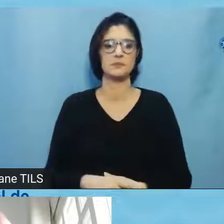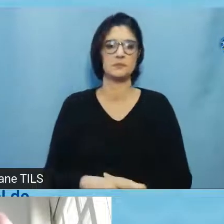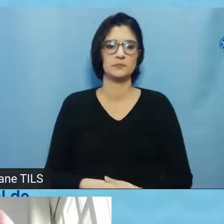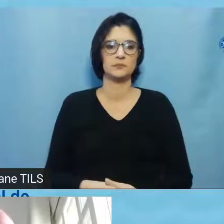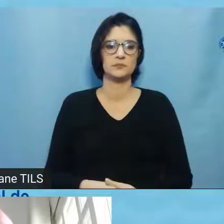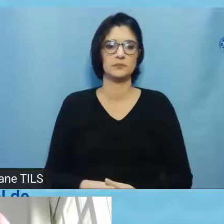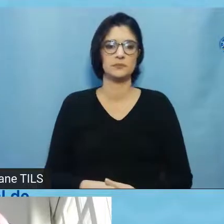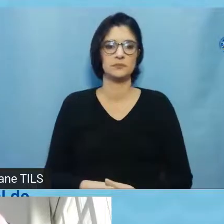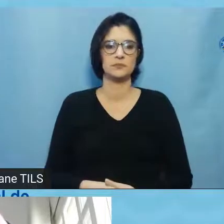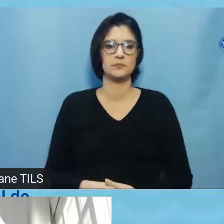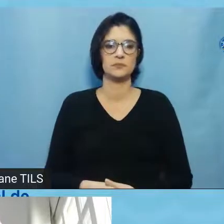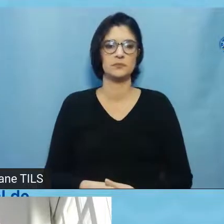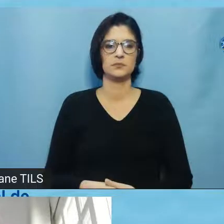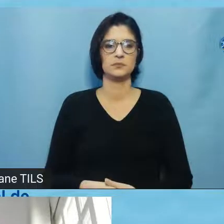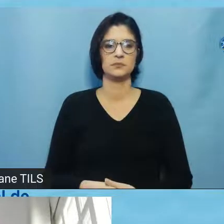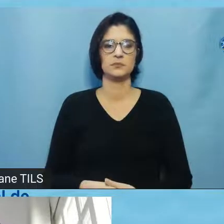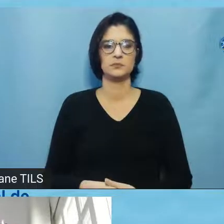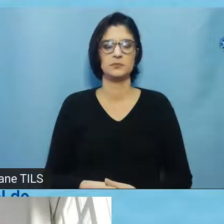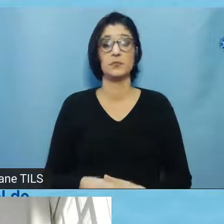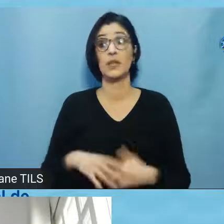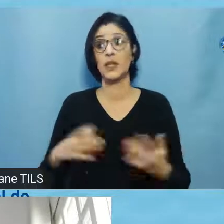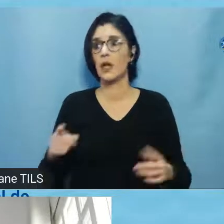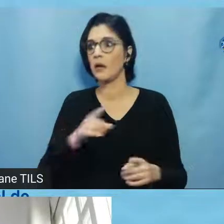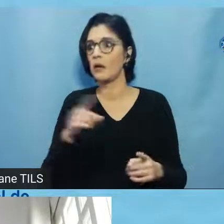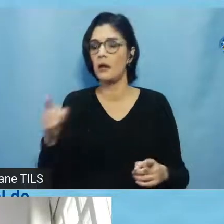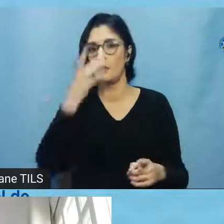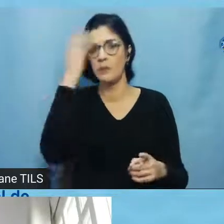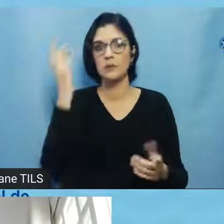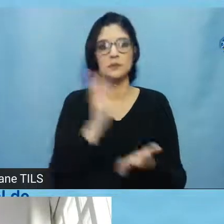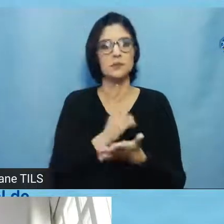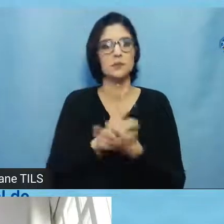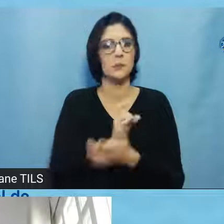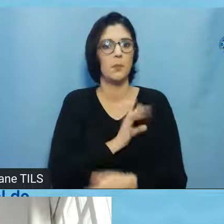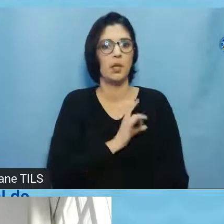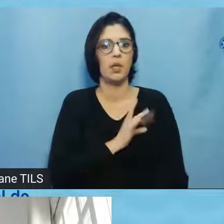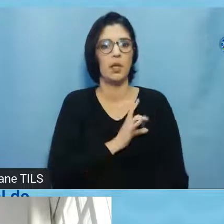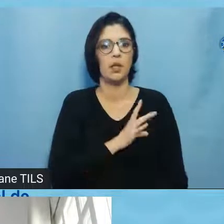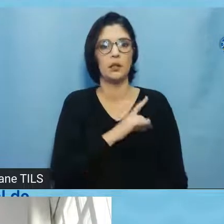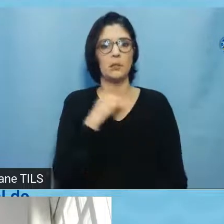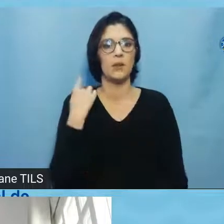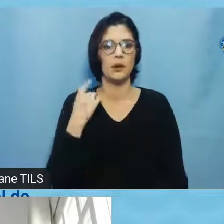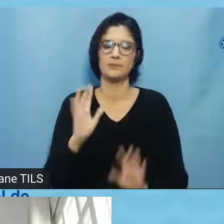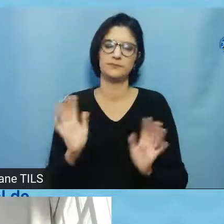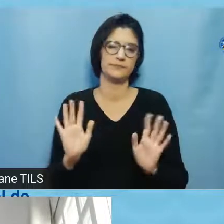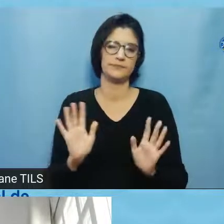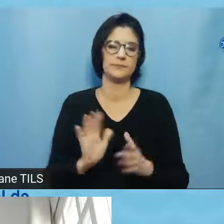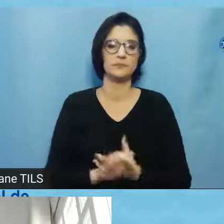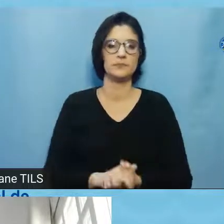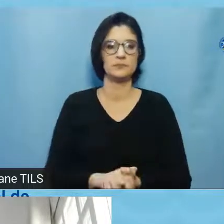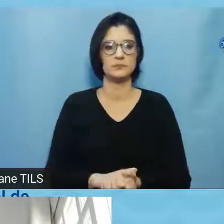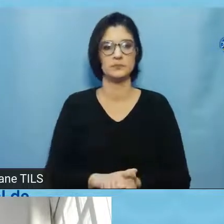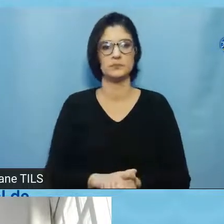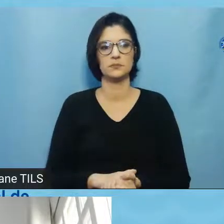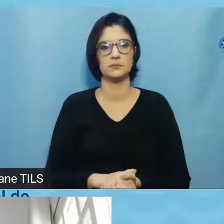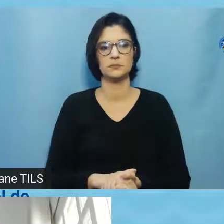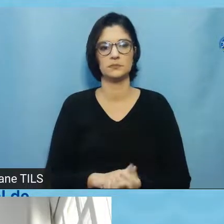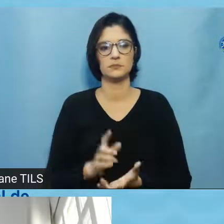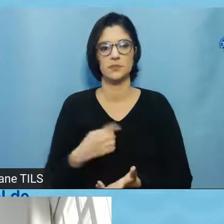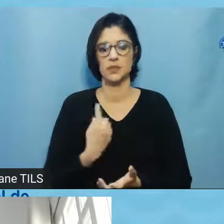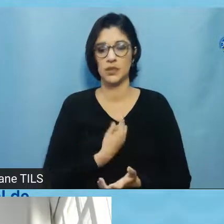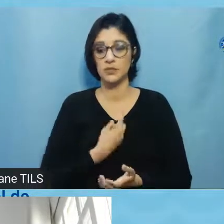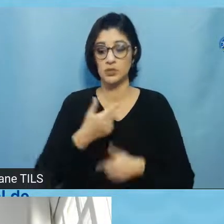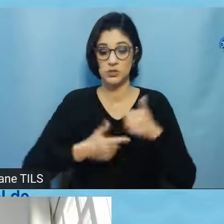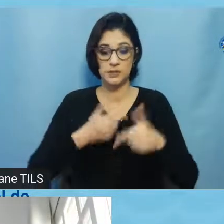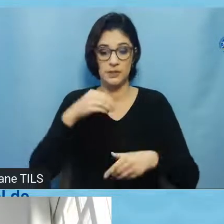né? O prazo sempre é um temor, o prazo sempre é algo... E a gente, assim, muito envolvido com o PPG,